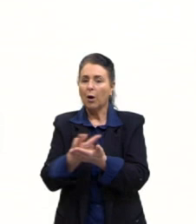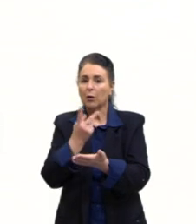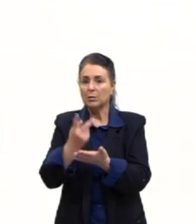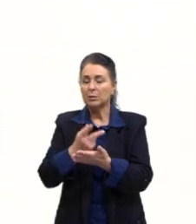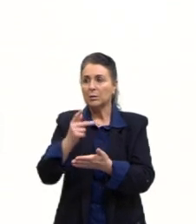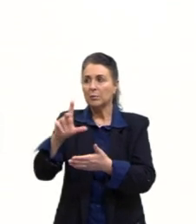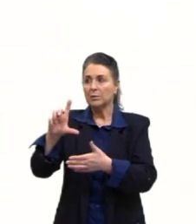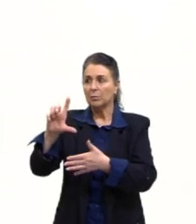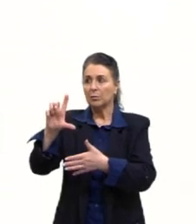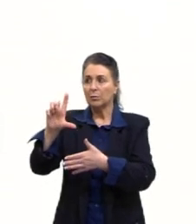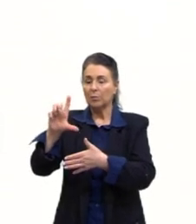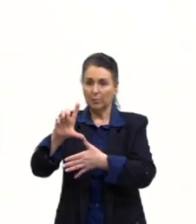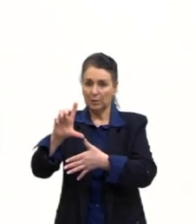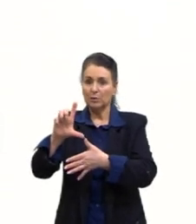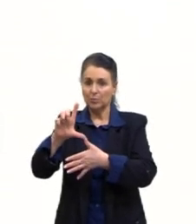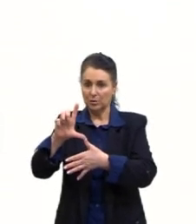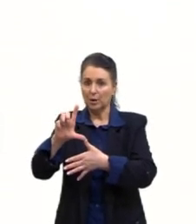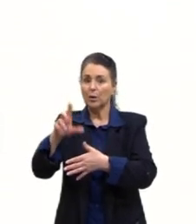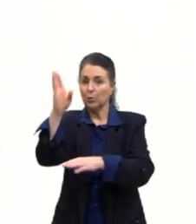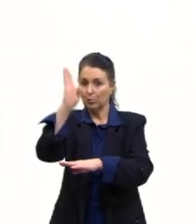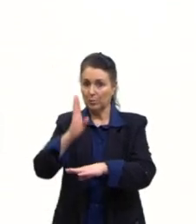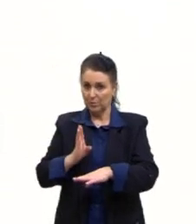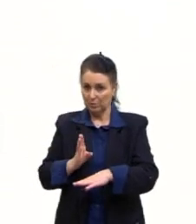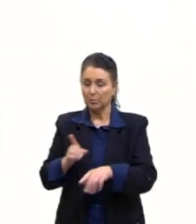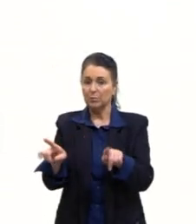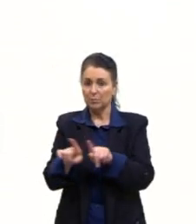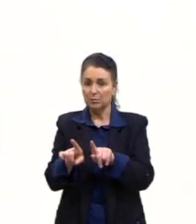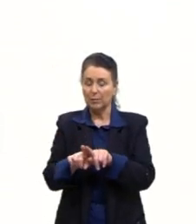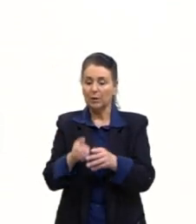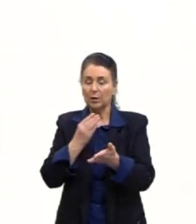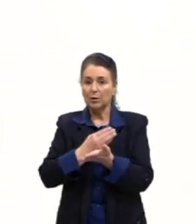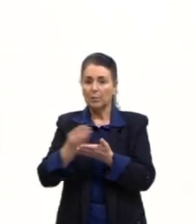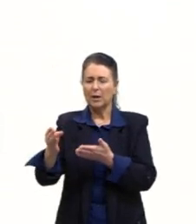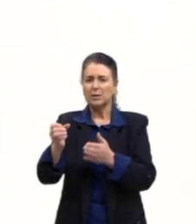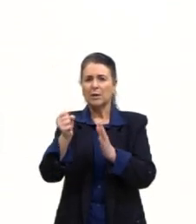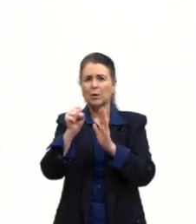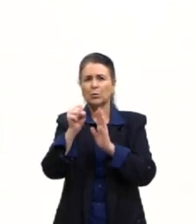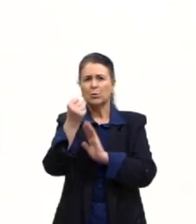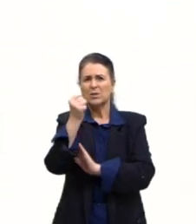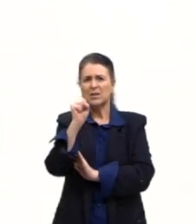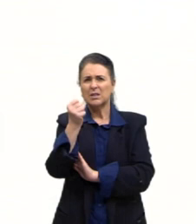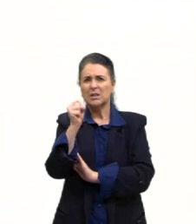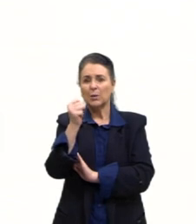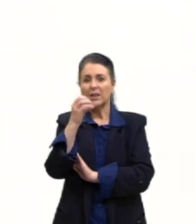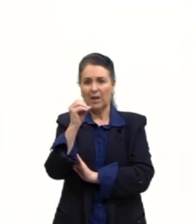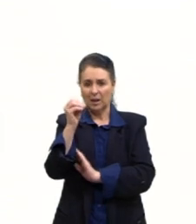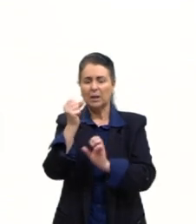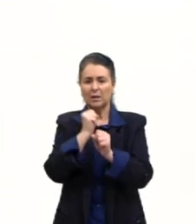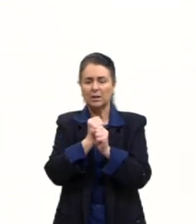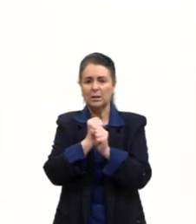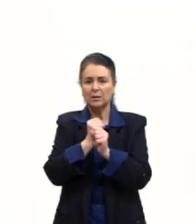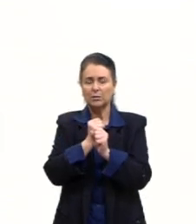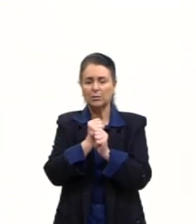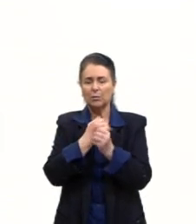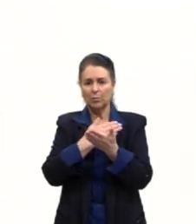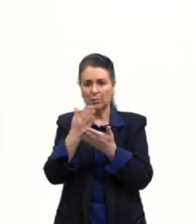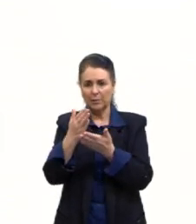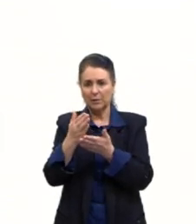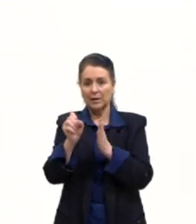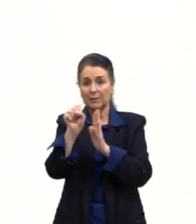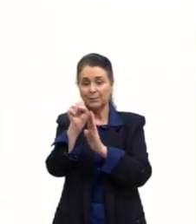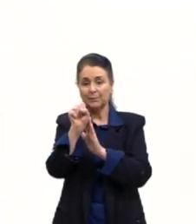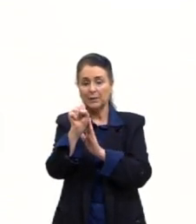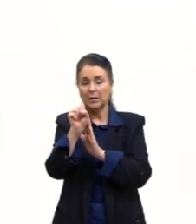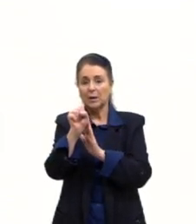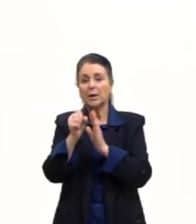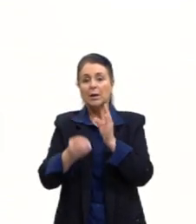na América Latina, com o Brasil, a gente viu. Então, eles começam, a partir de 80, a produzir as suas próprias tecnologias, produzir as suas próprias